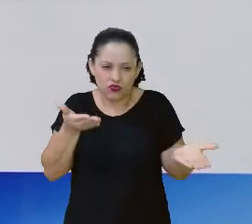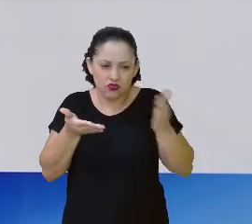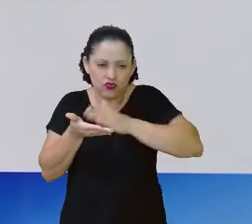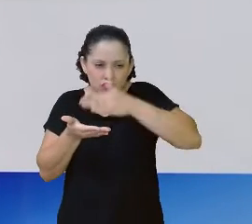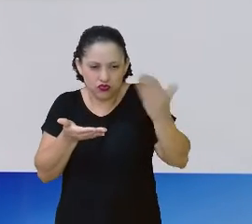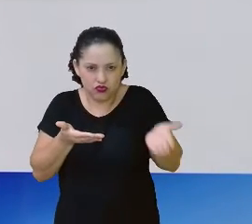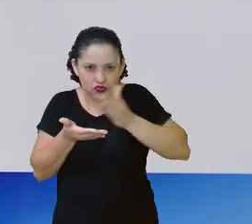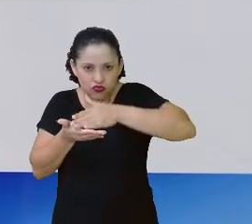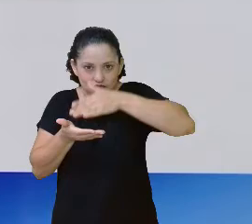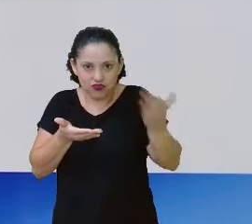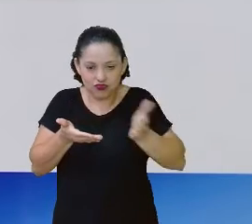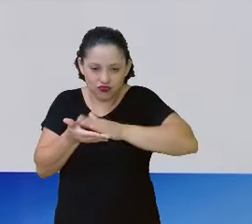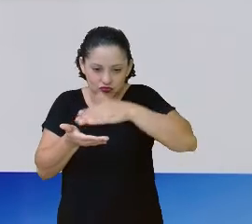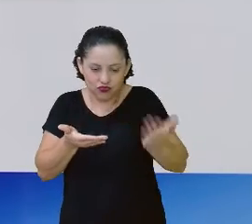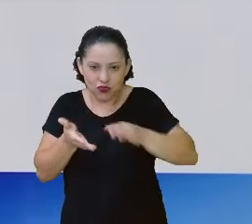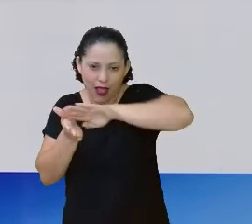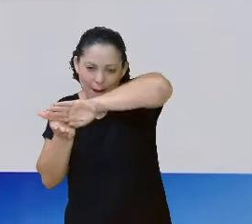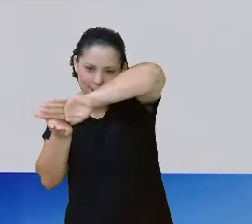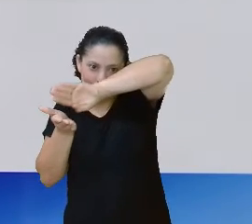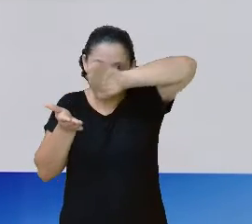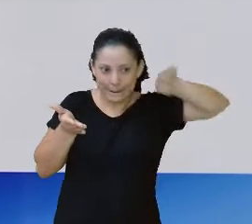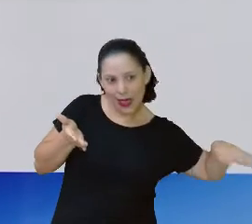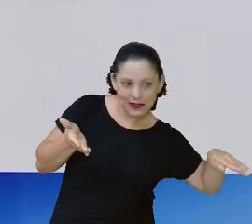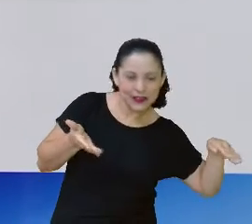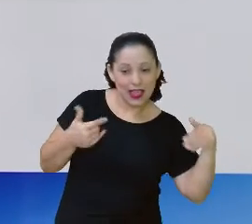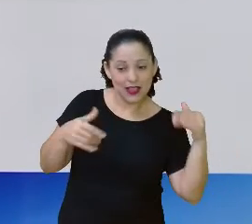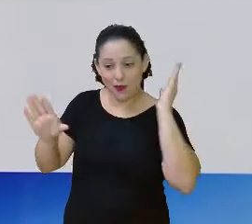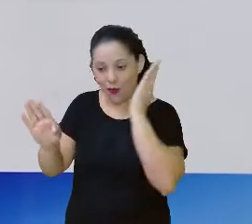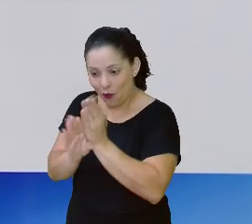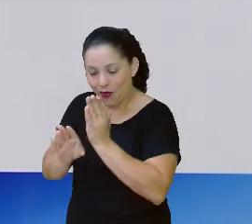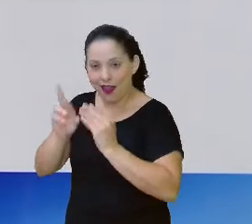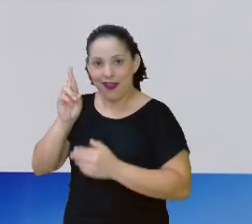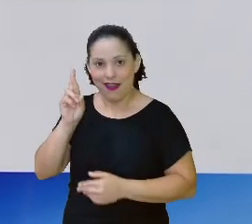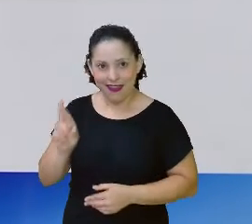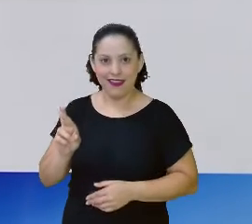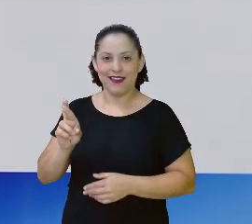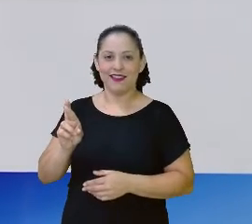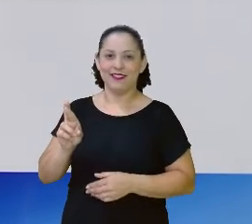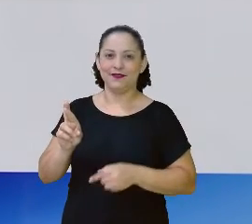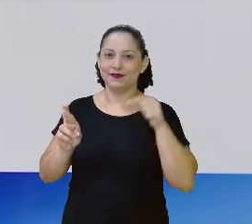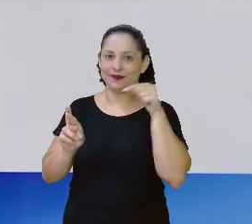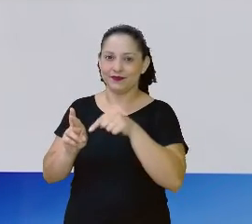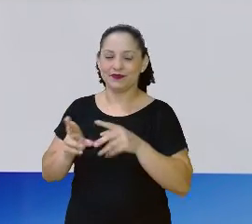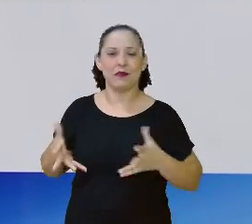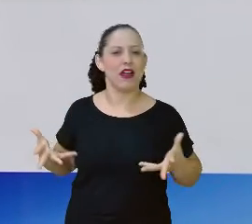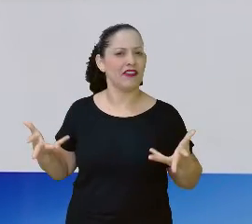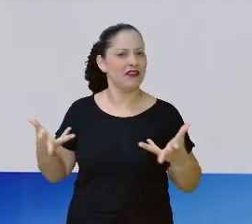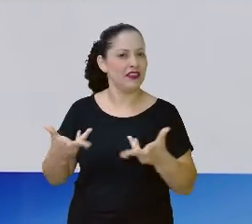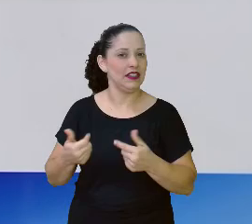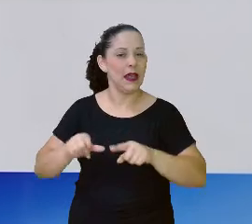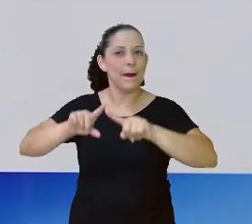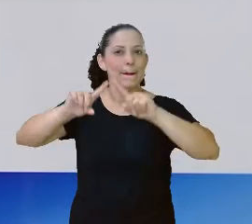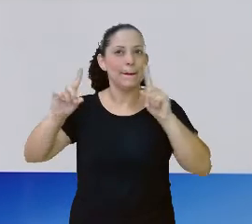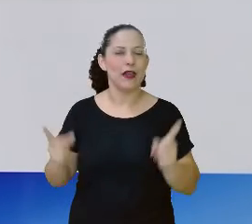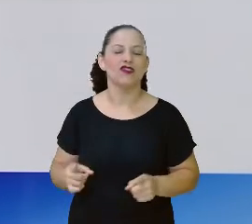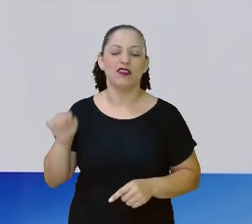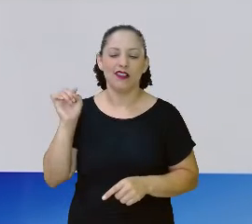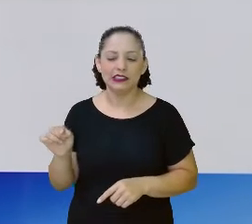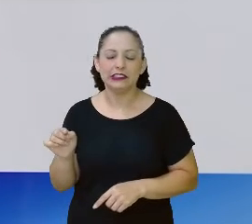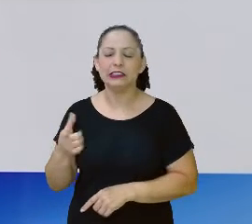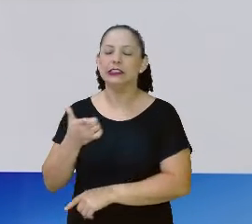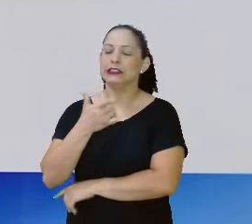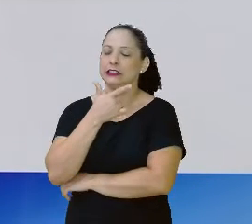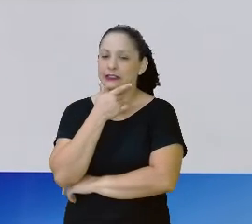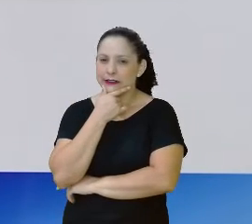lá seguindo, palavras com A, B, C, D, até chegar na letra R. Chegou na letra R? Maravilha! Mas, professora, mesmo assim,